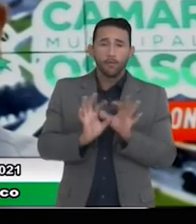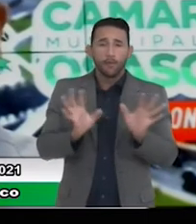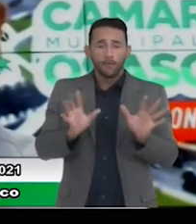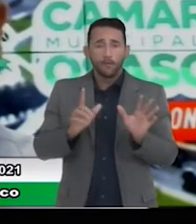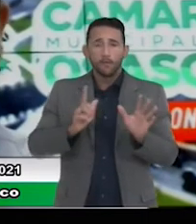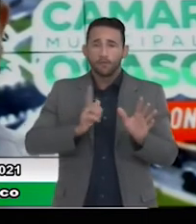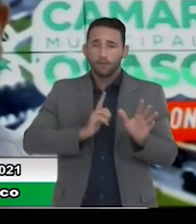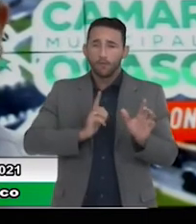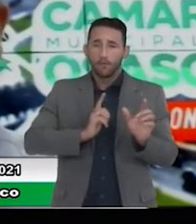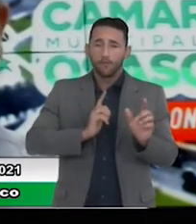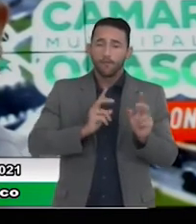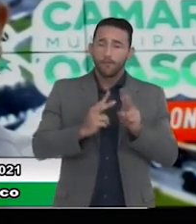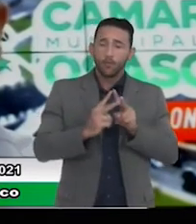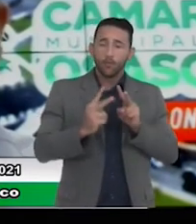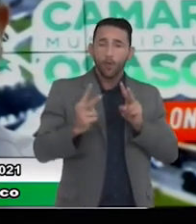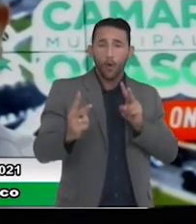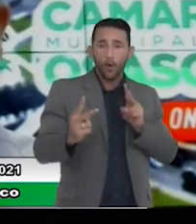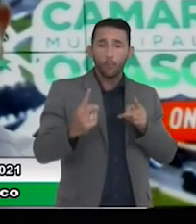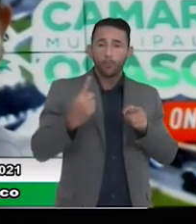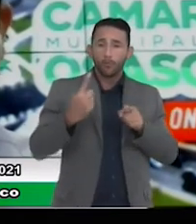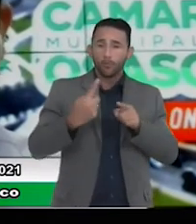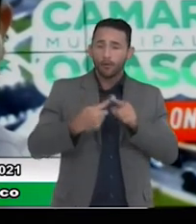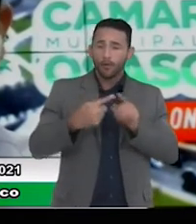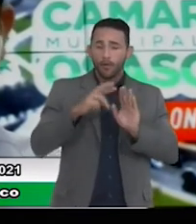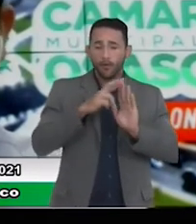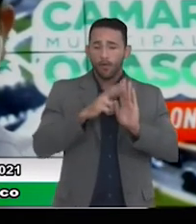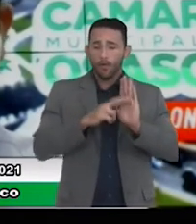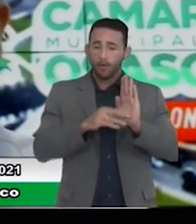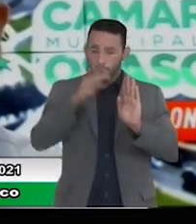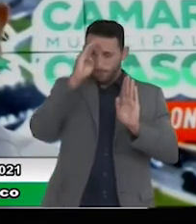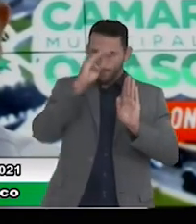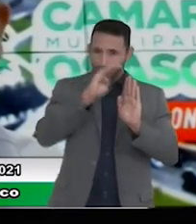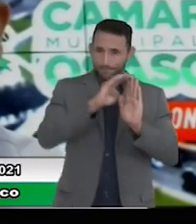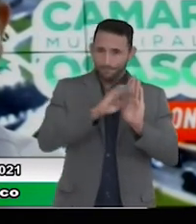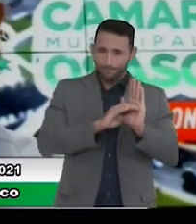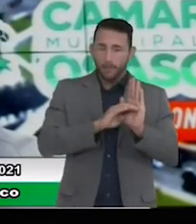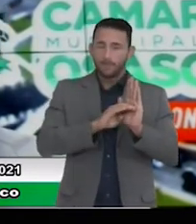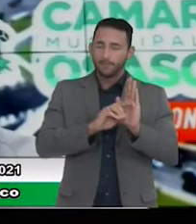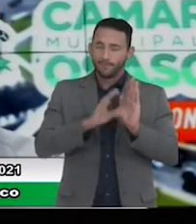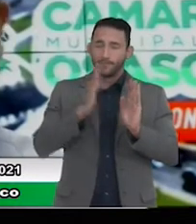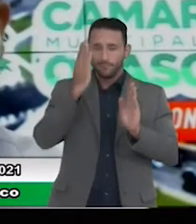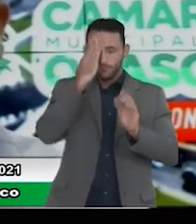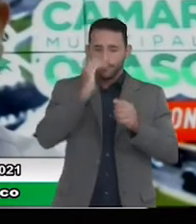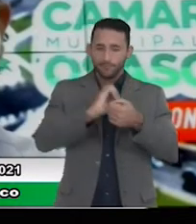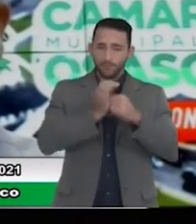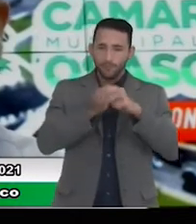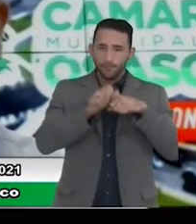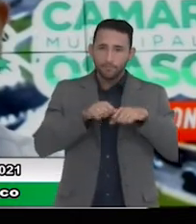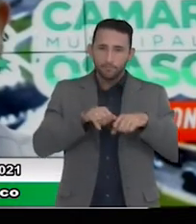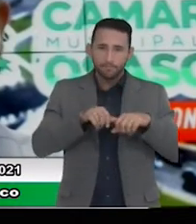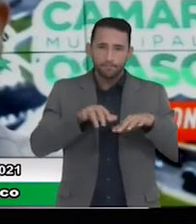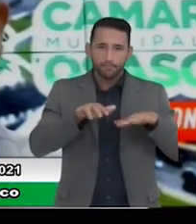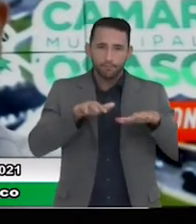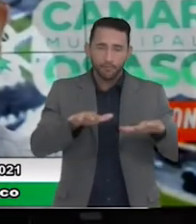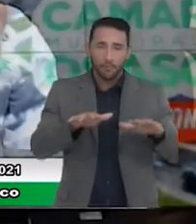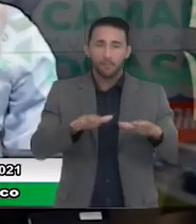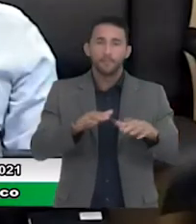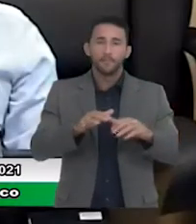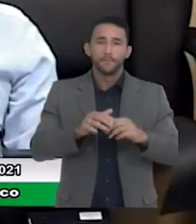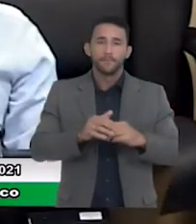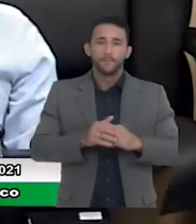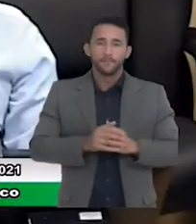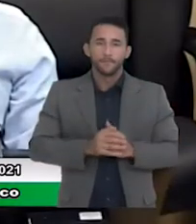virtual, a fim de cumprir as normas sanitárias impostas pela pandemia do Covid